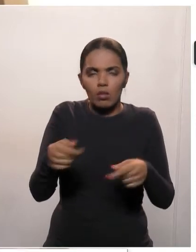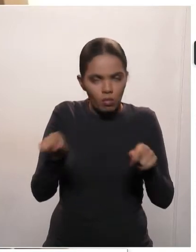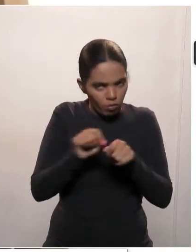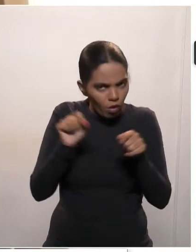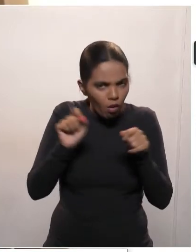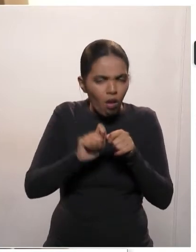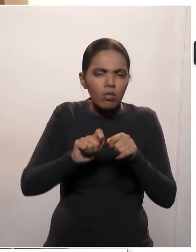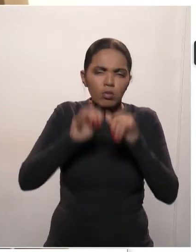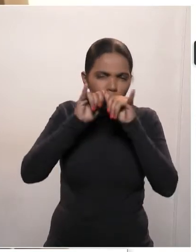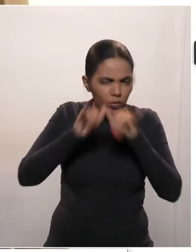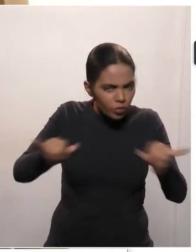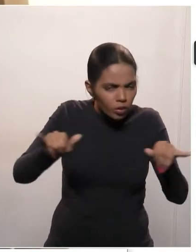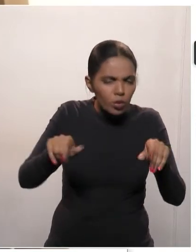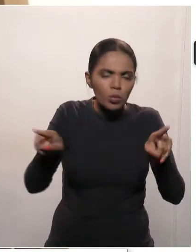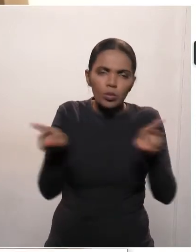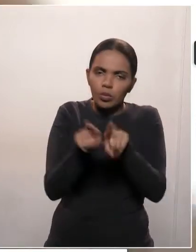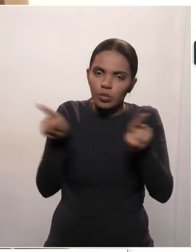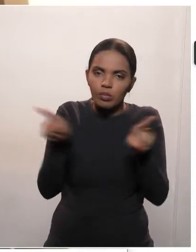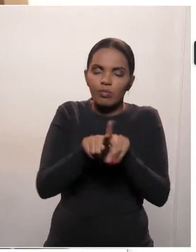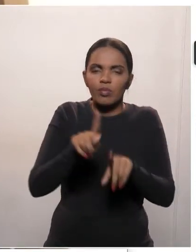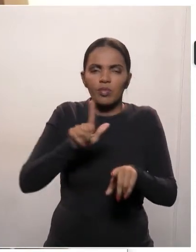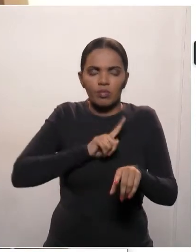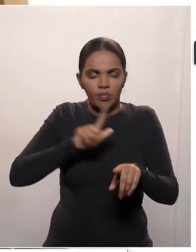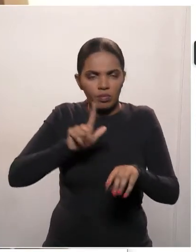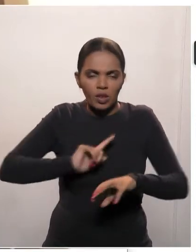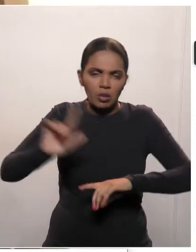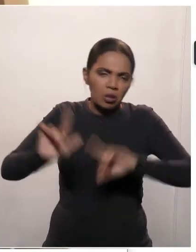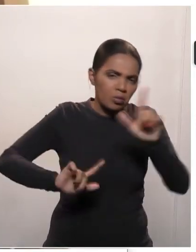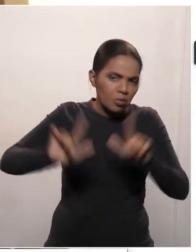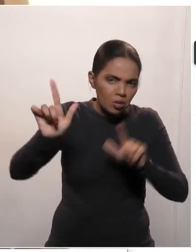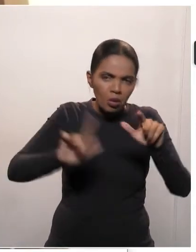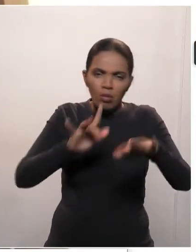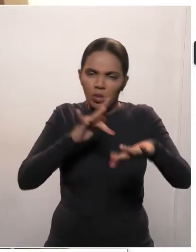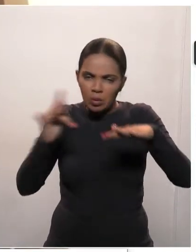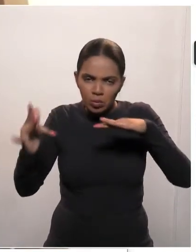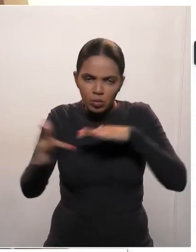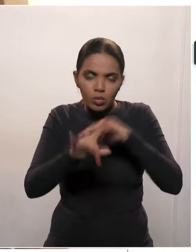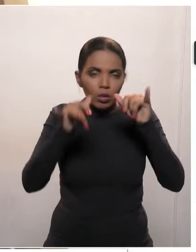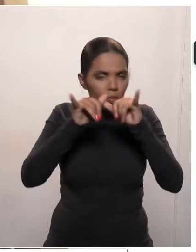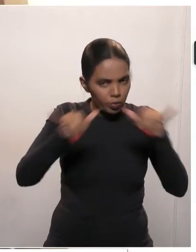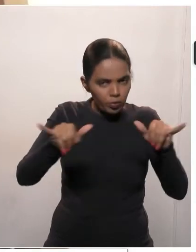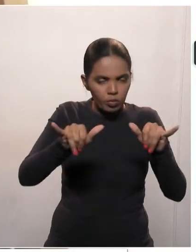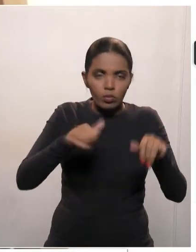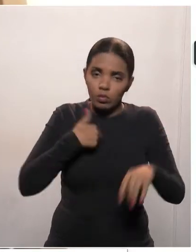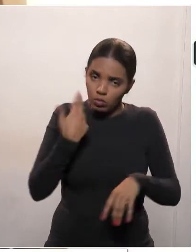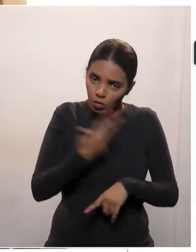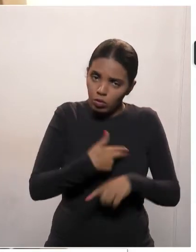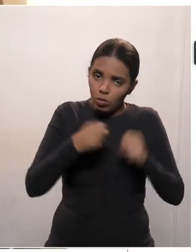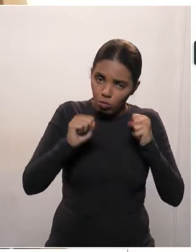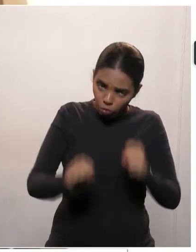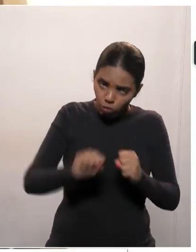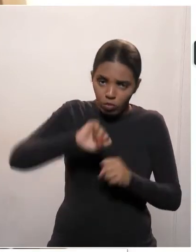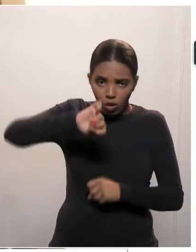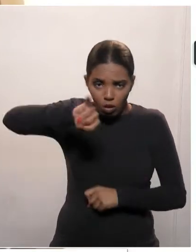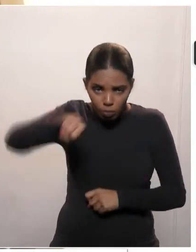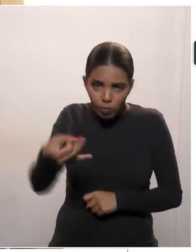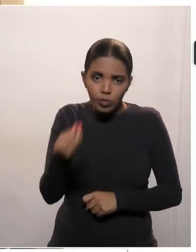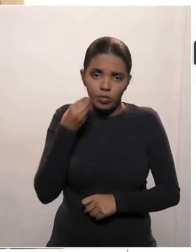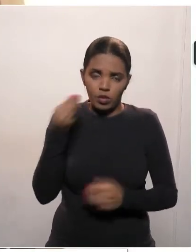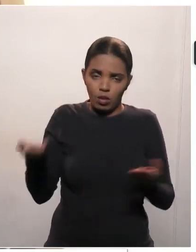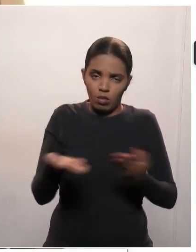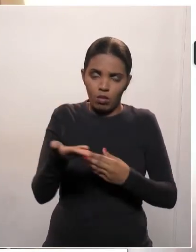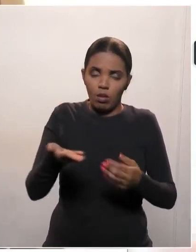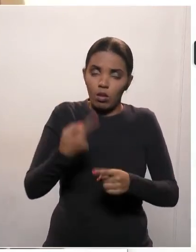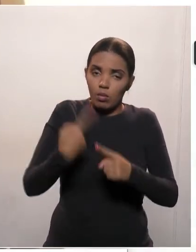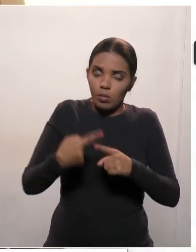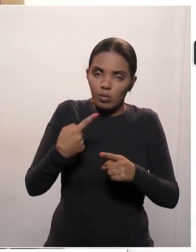publicidade, nós temos os nossos veículos, nós temos também como aproveitar esse momento e reforçar, porque parece